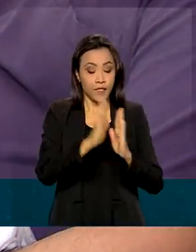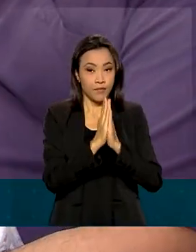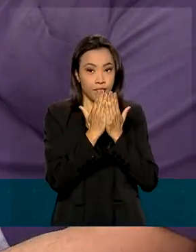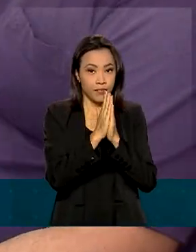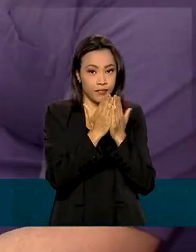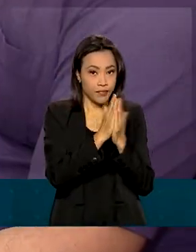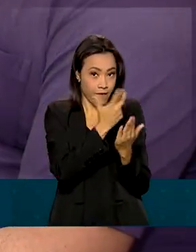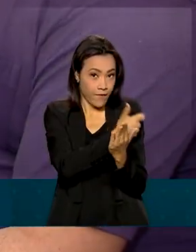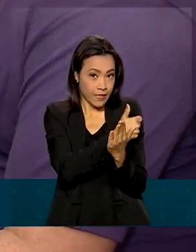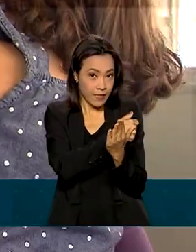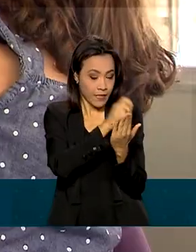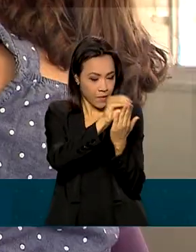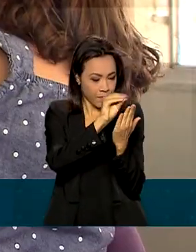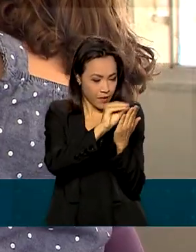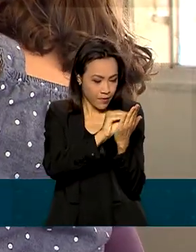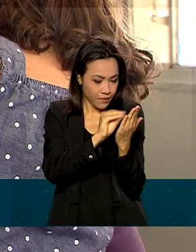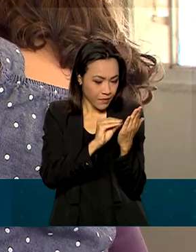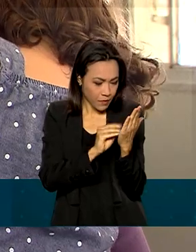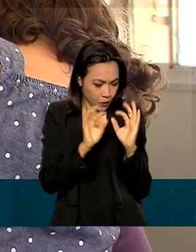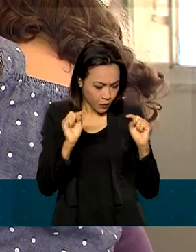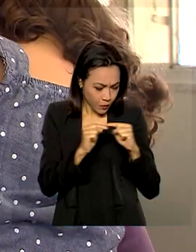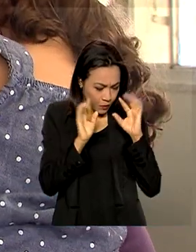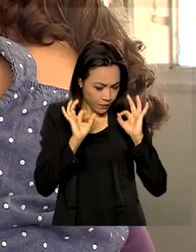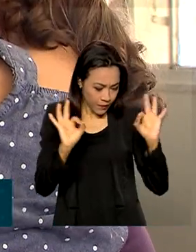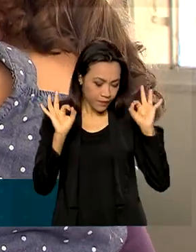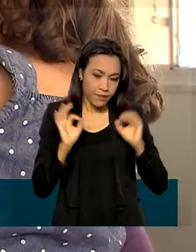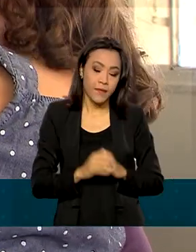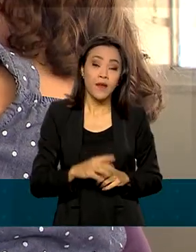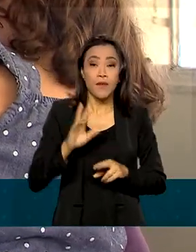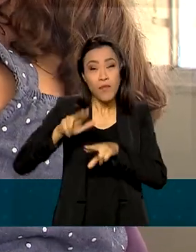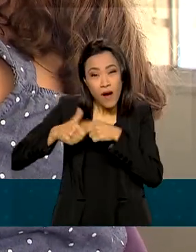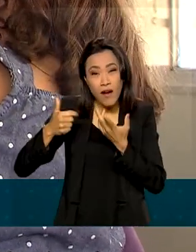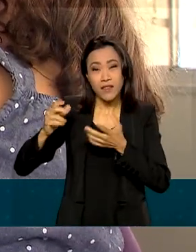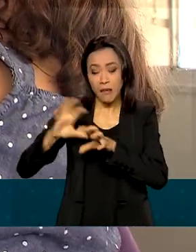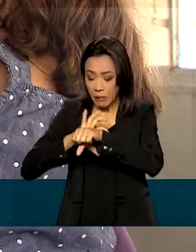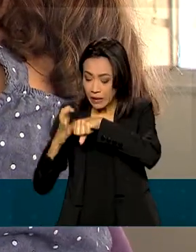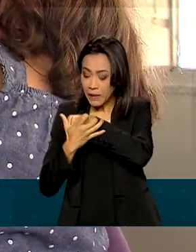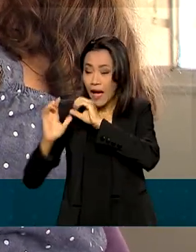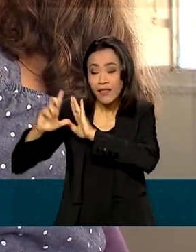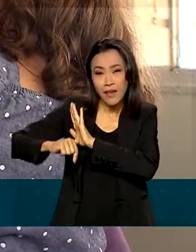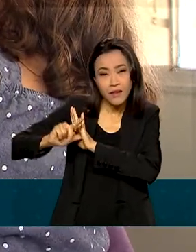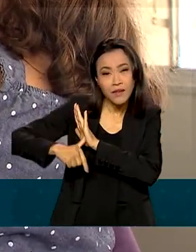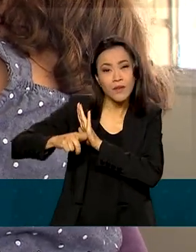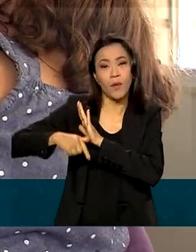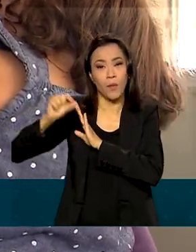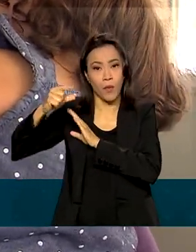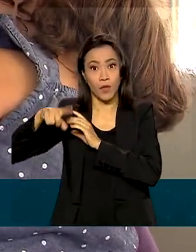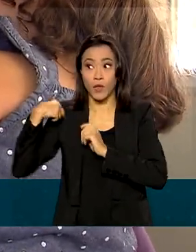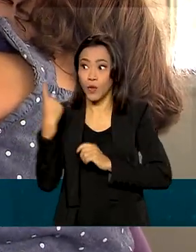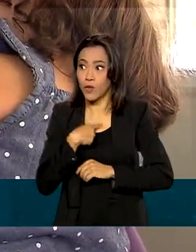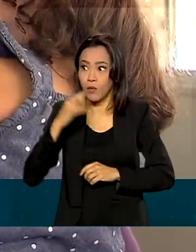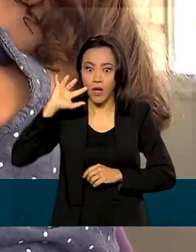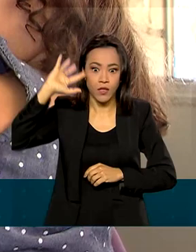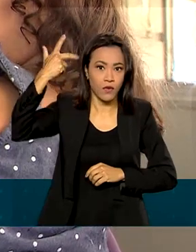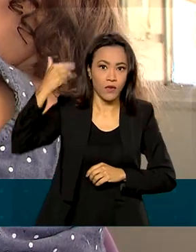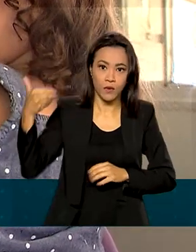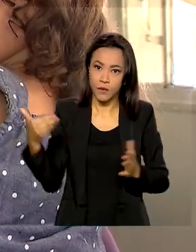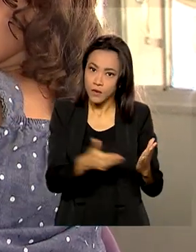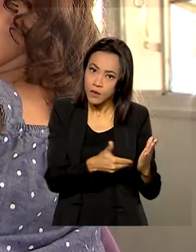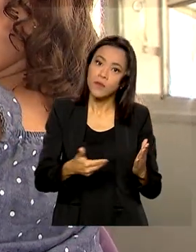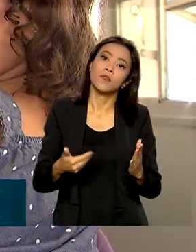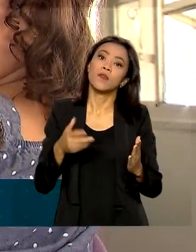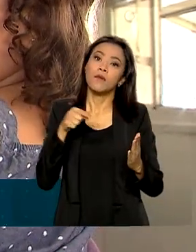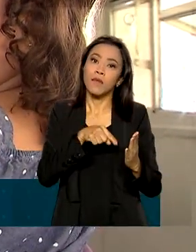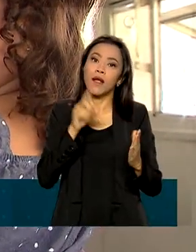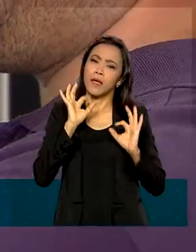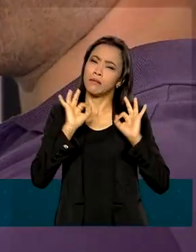caderneta de vacina. Com essa pandemia, atrasou um pouco as vacinas, então agora a está correndo atrás. Mas é sempre importante estar